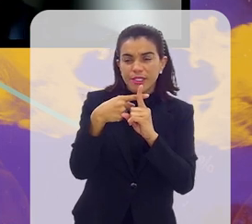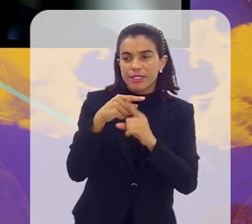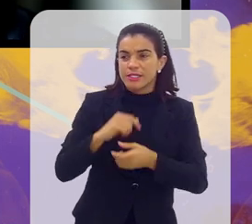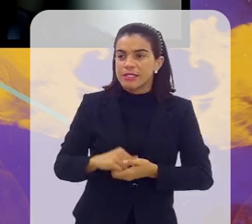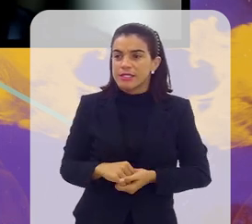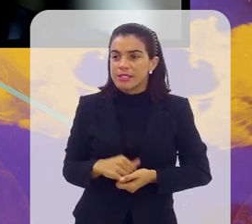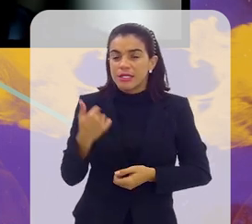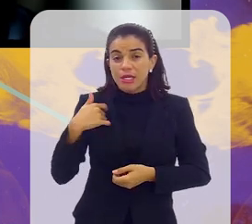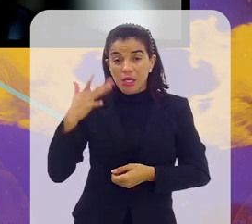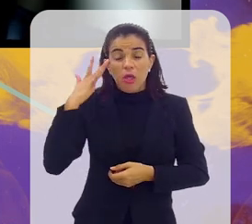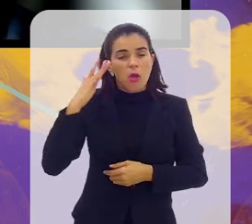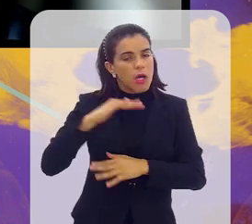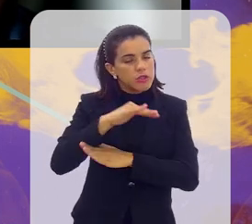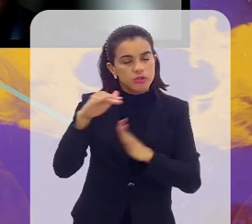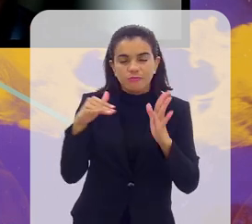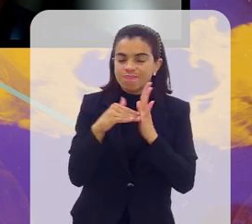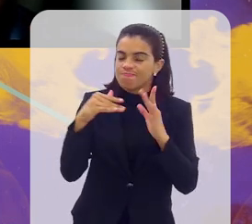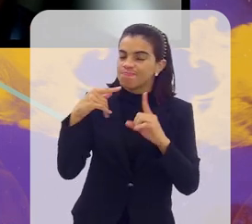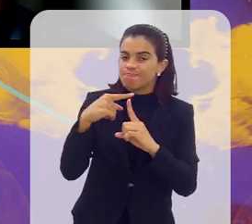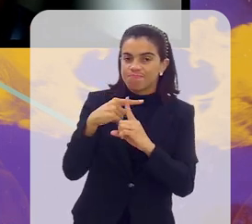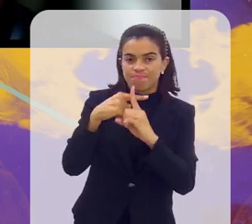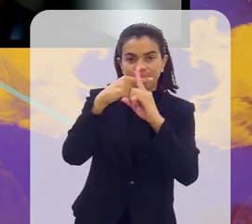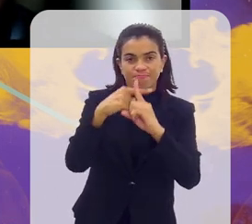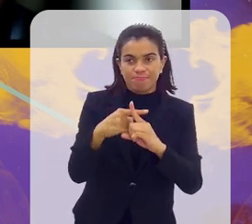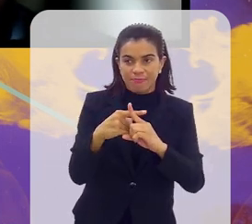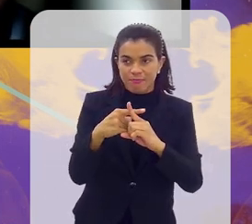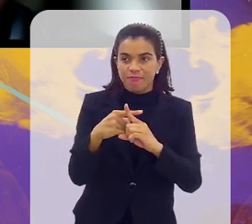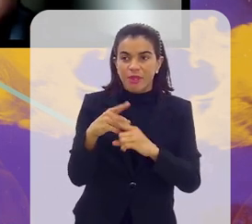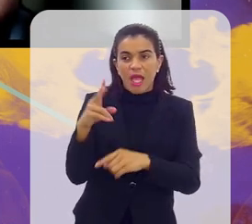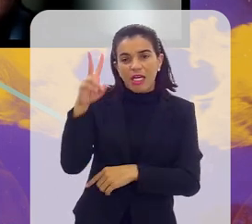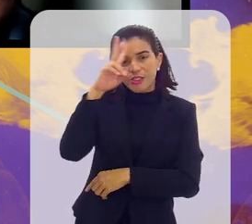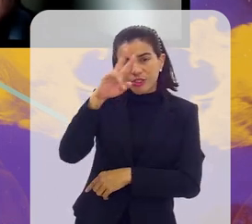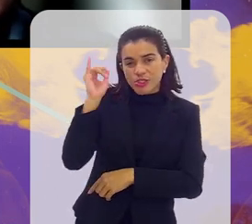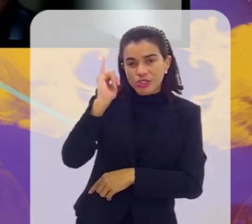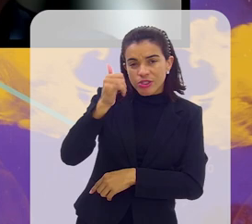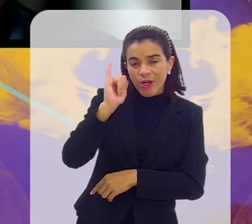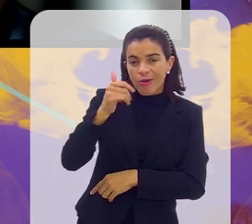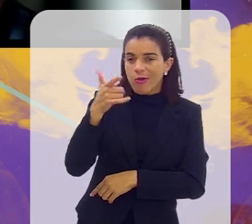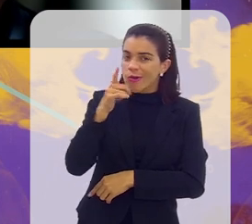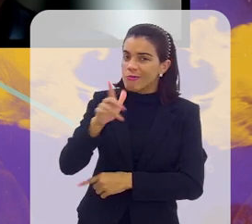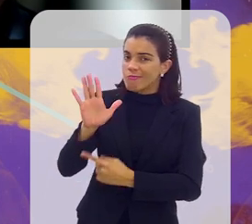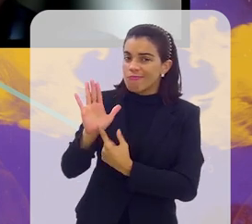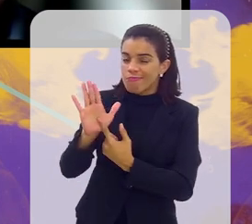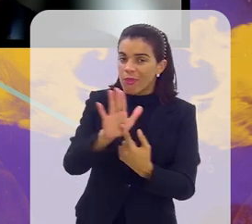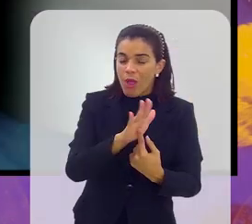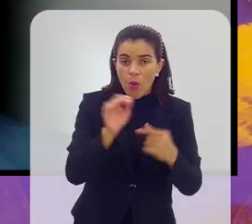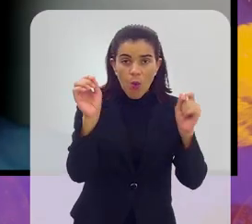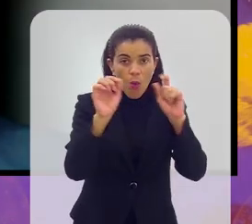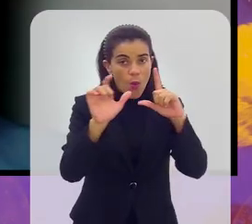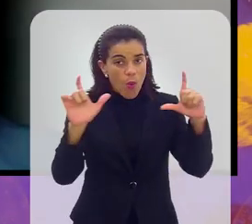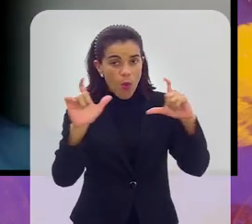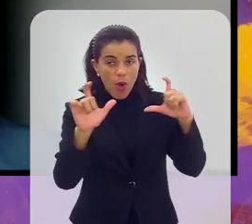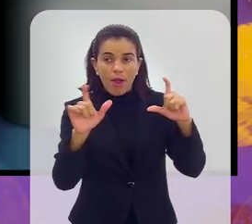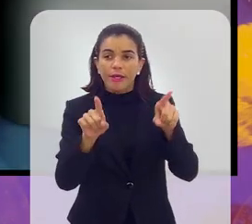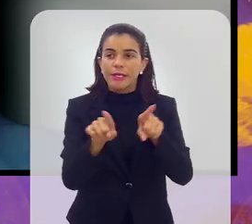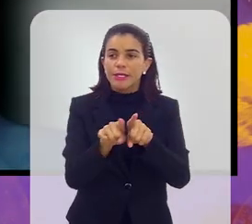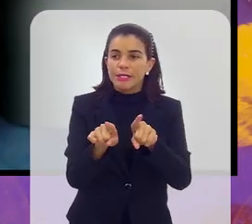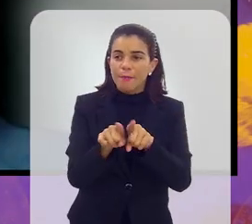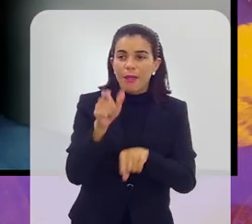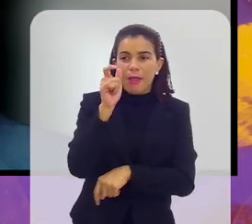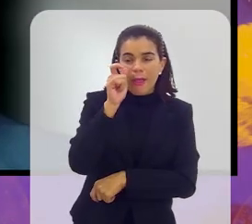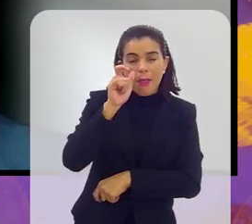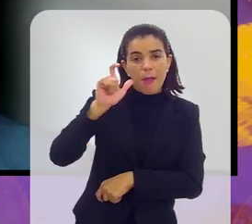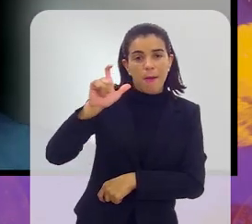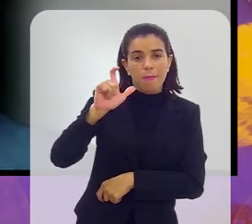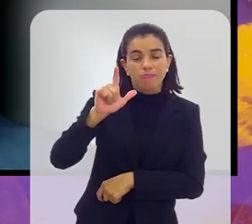Acho que é altamente positiva, As histórias que a gente consegue mostrar com a Taça das Favelas são muito impressionantes e também são impressionantes no sentido de